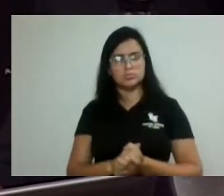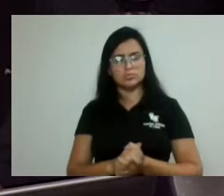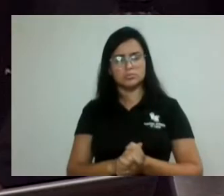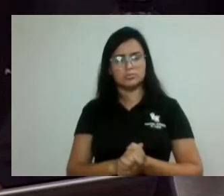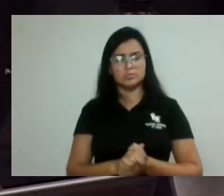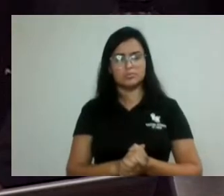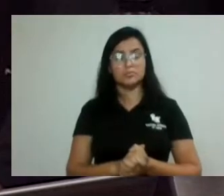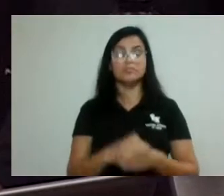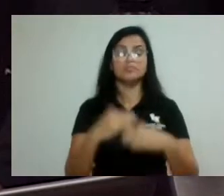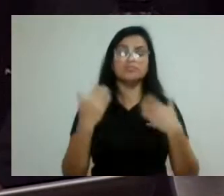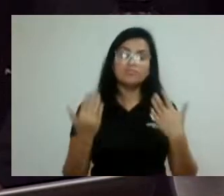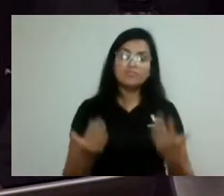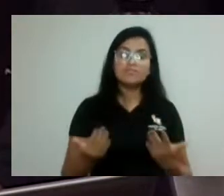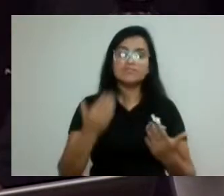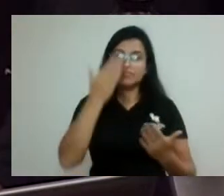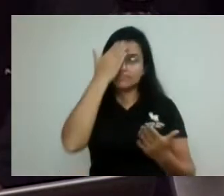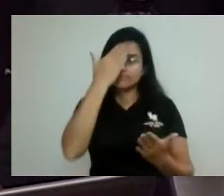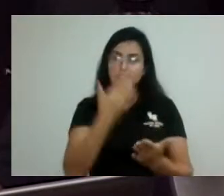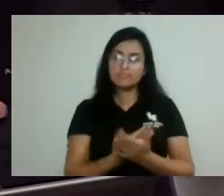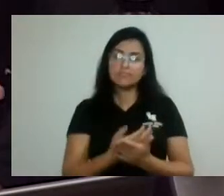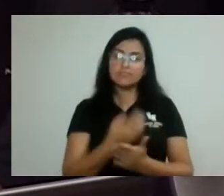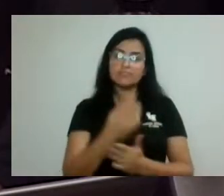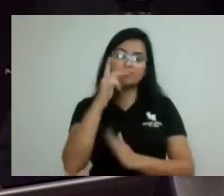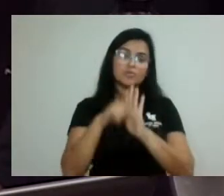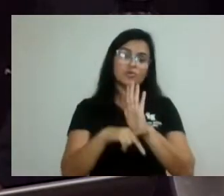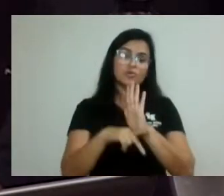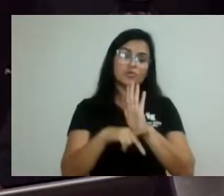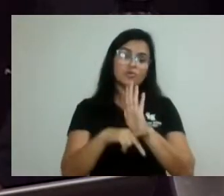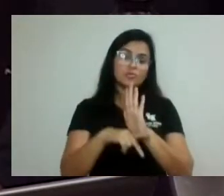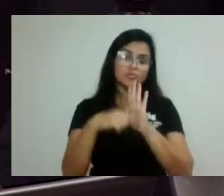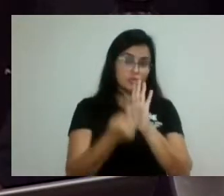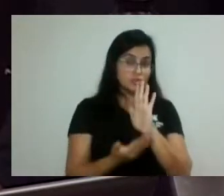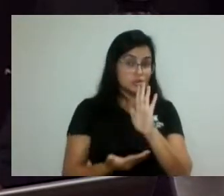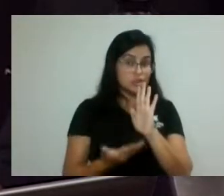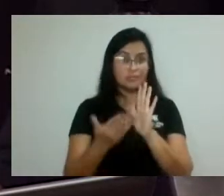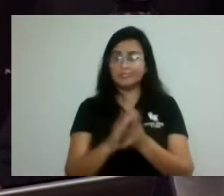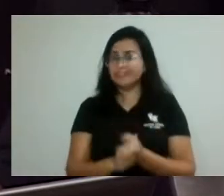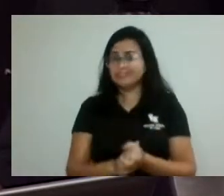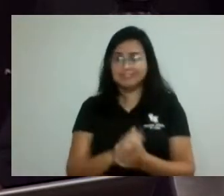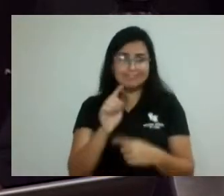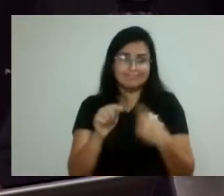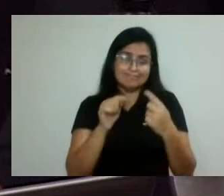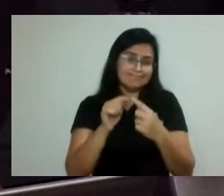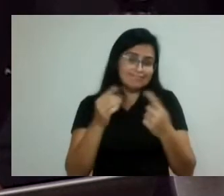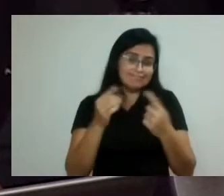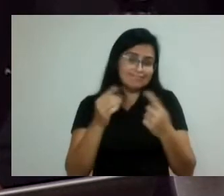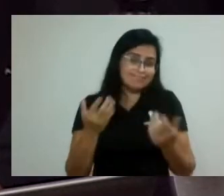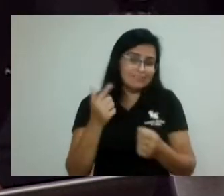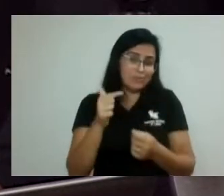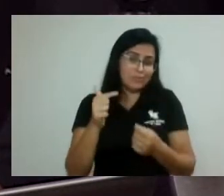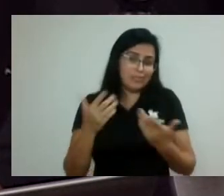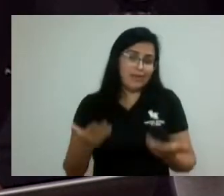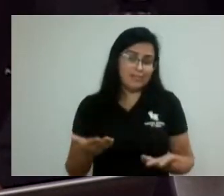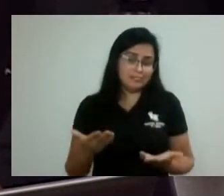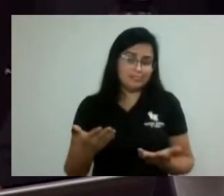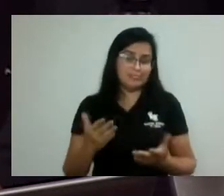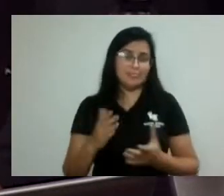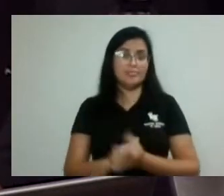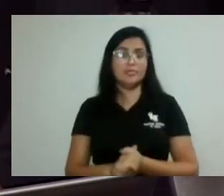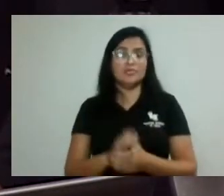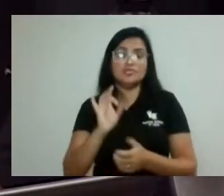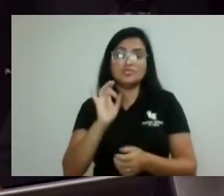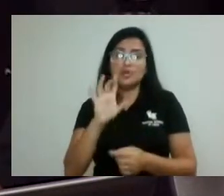que esse projeto não tenha nenhuma função a não ser de mais discriminação contra as pessoas, de mais